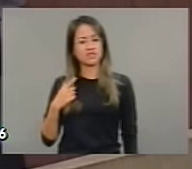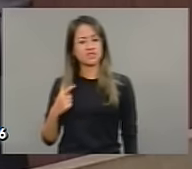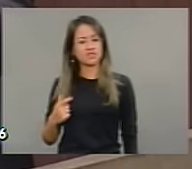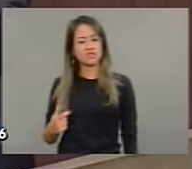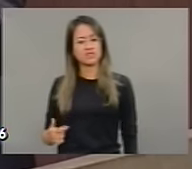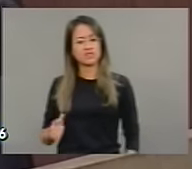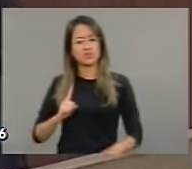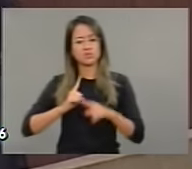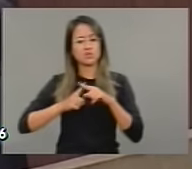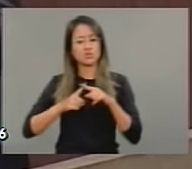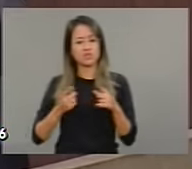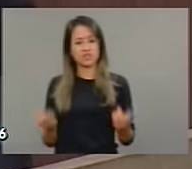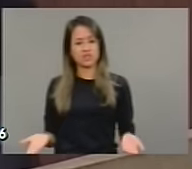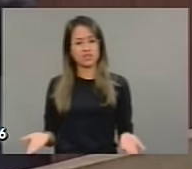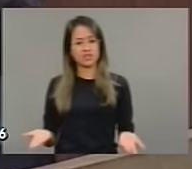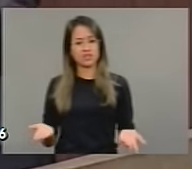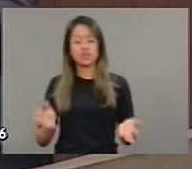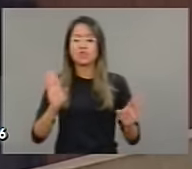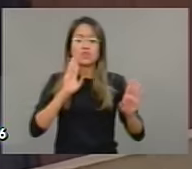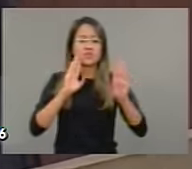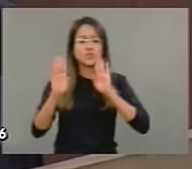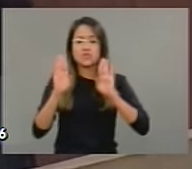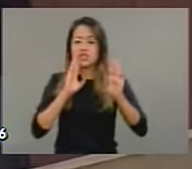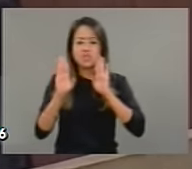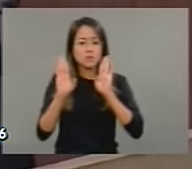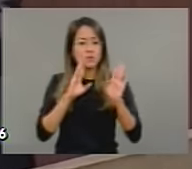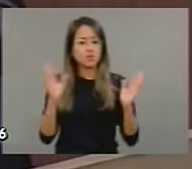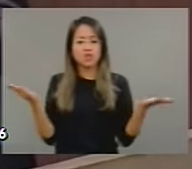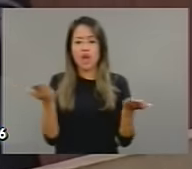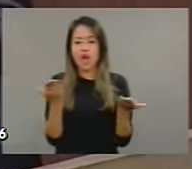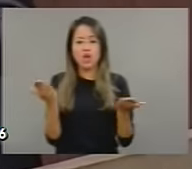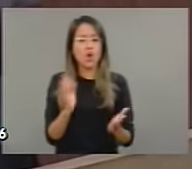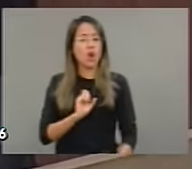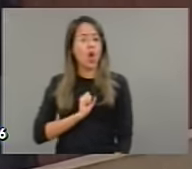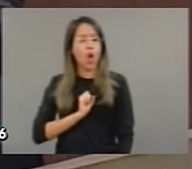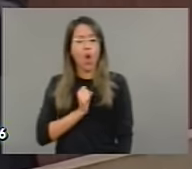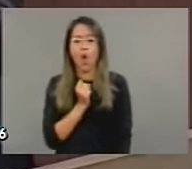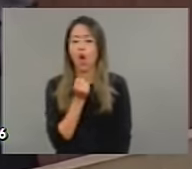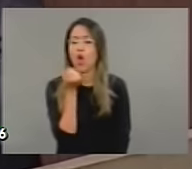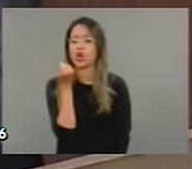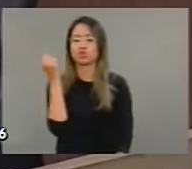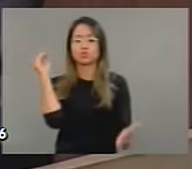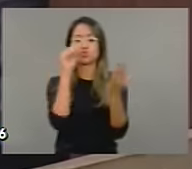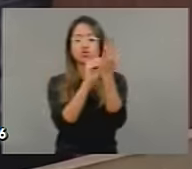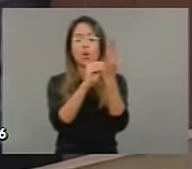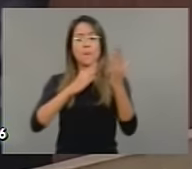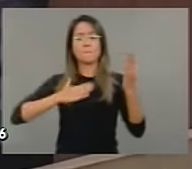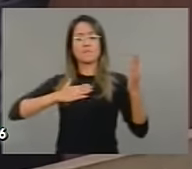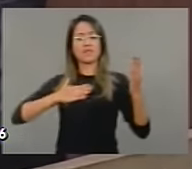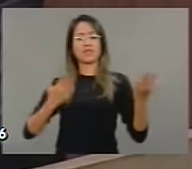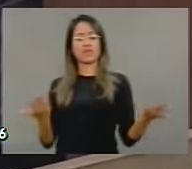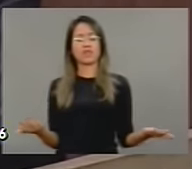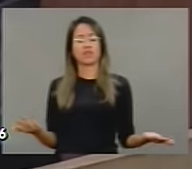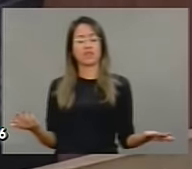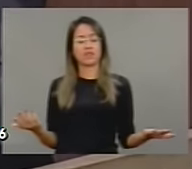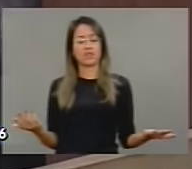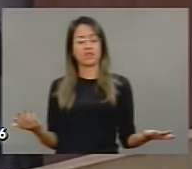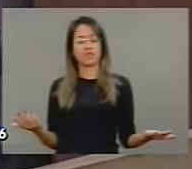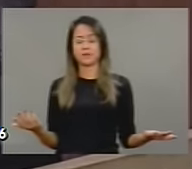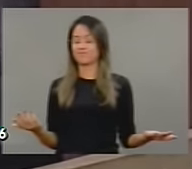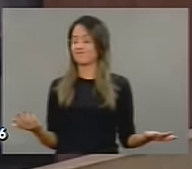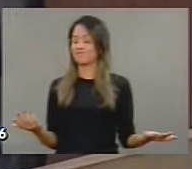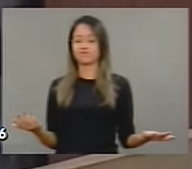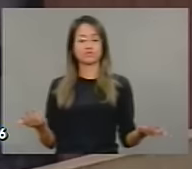sociais, lamentavelmente, viraram um território de intolerância e ódio. De intolerância e ódio. E nós não queremos